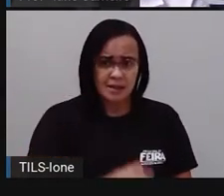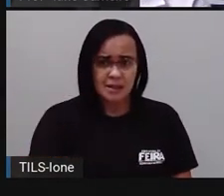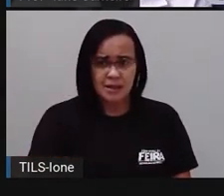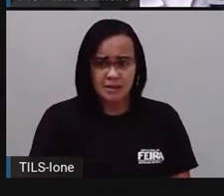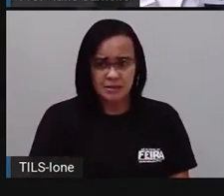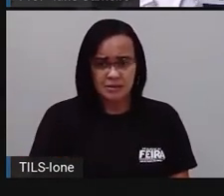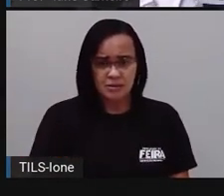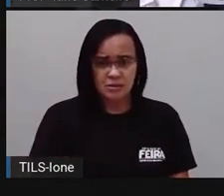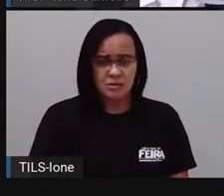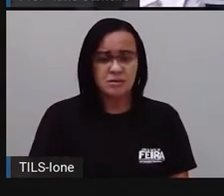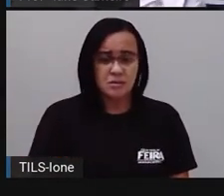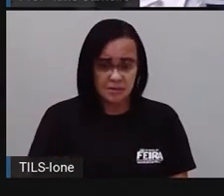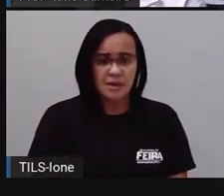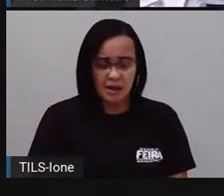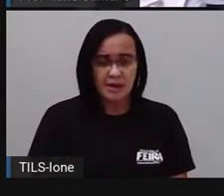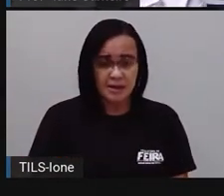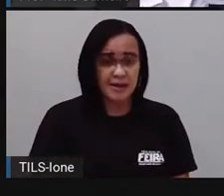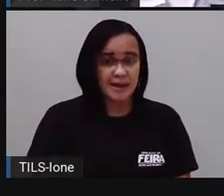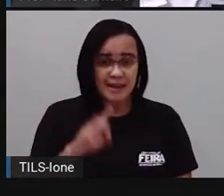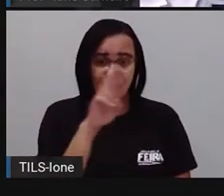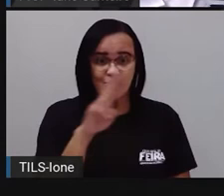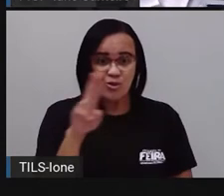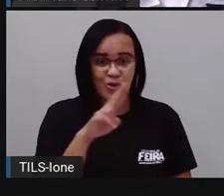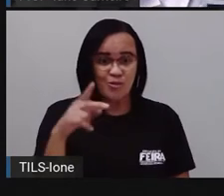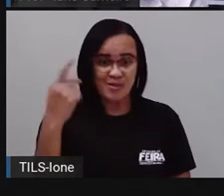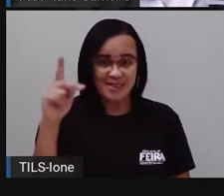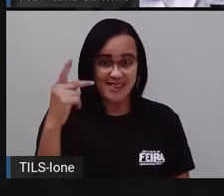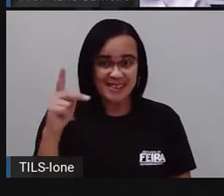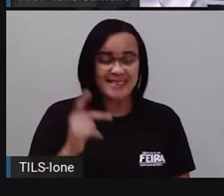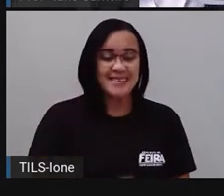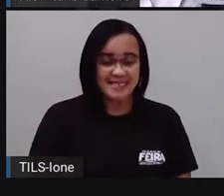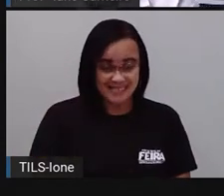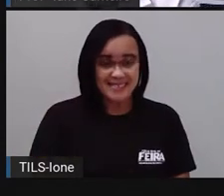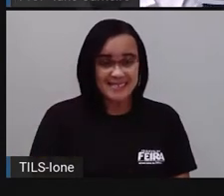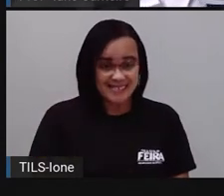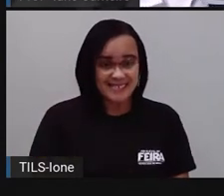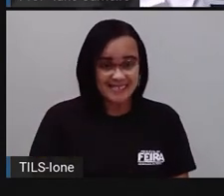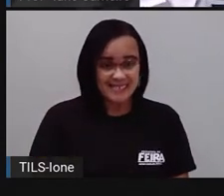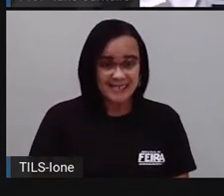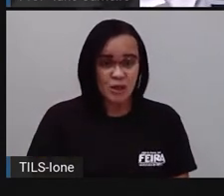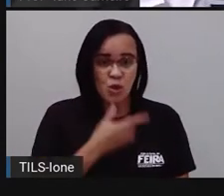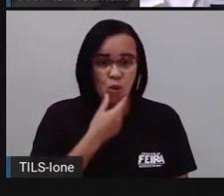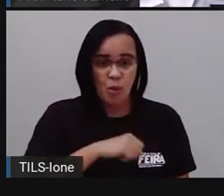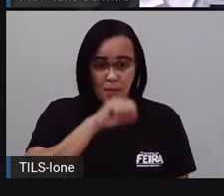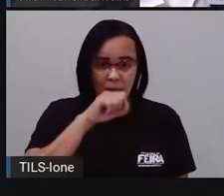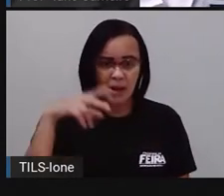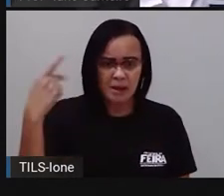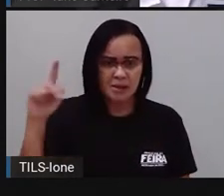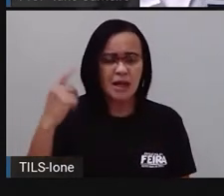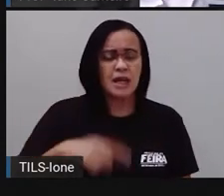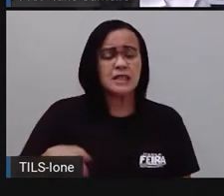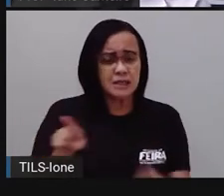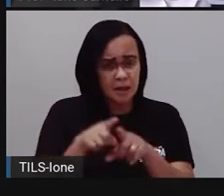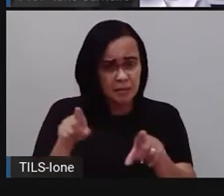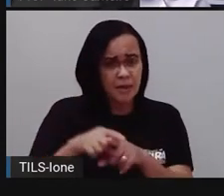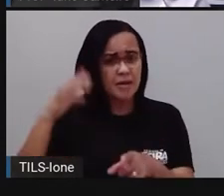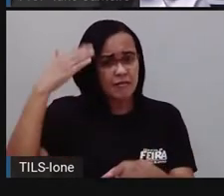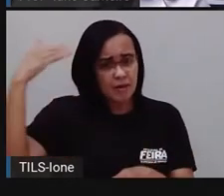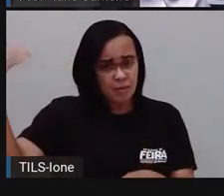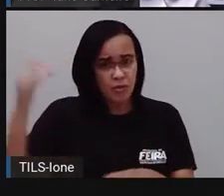é... Acho que é Jair Oliveira, né? Deve ser. A prova é pesquisar e falar para vocês depois. Então, Normal é ser